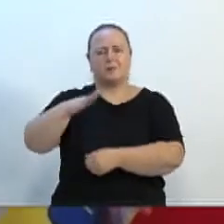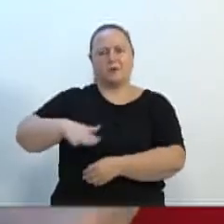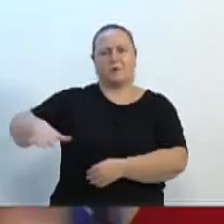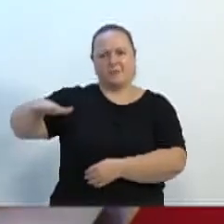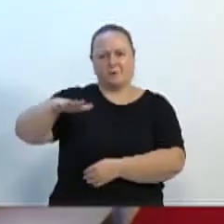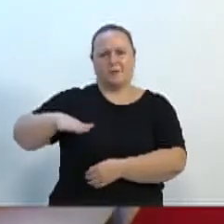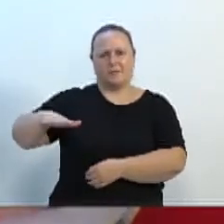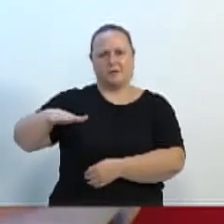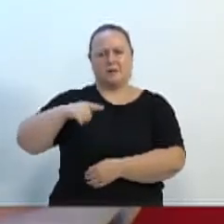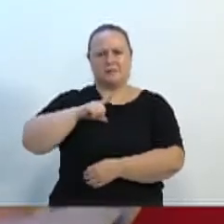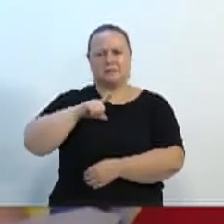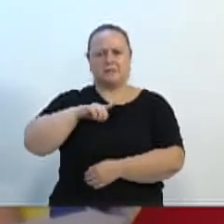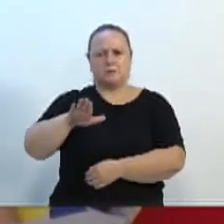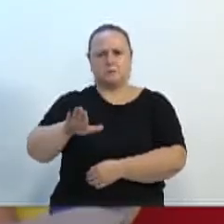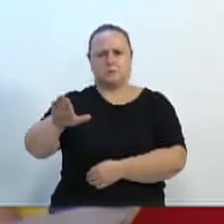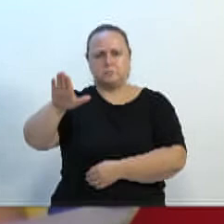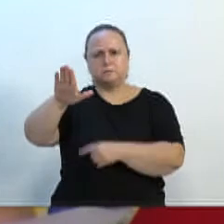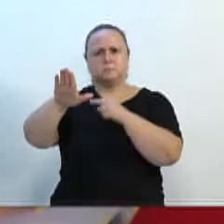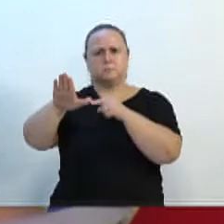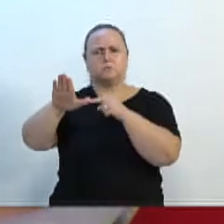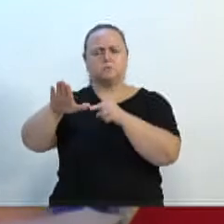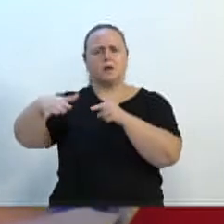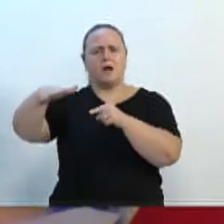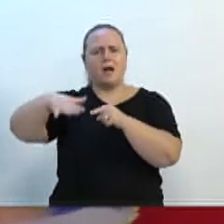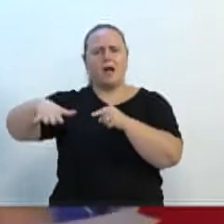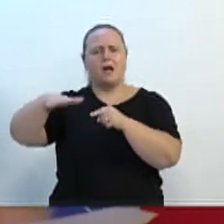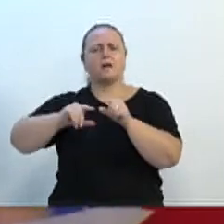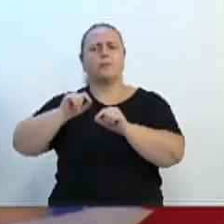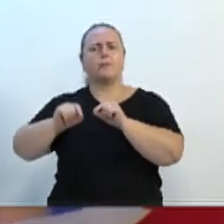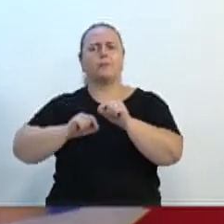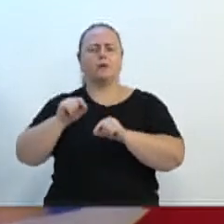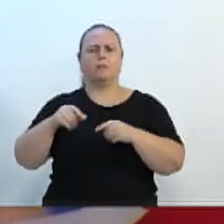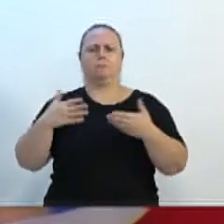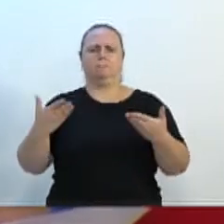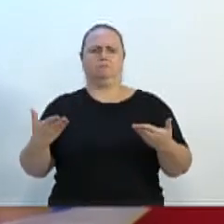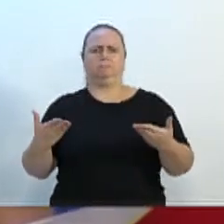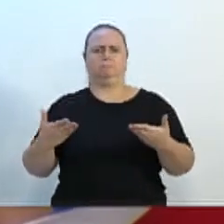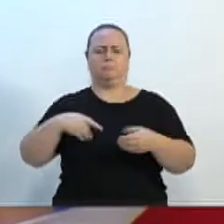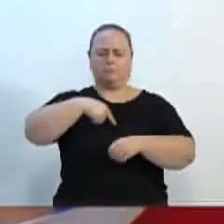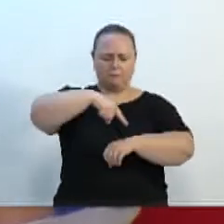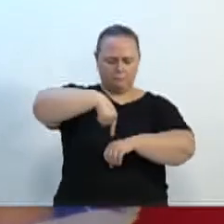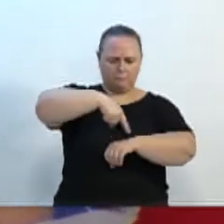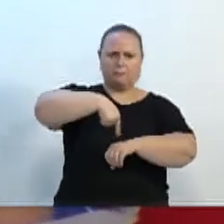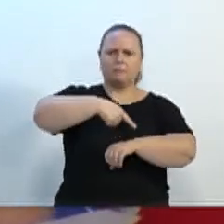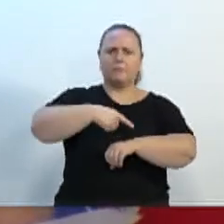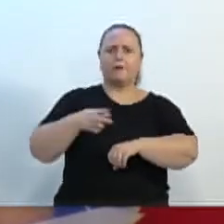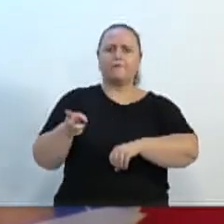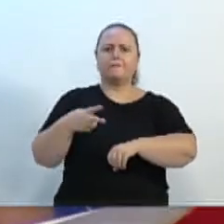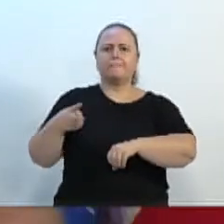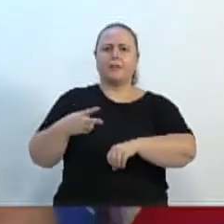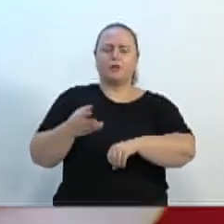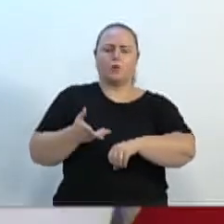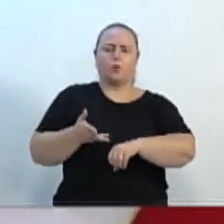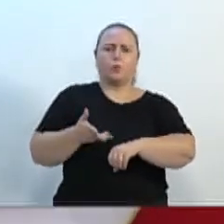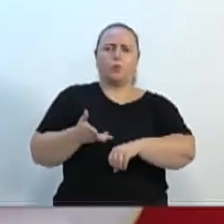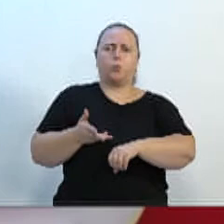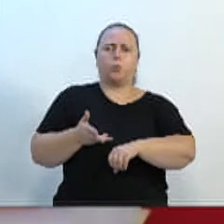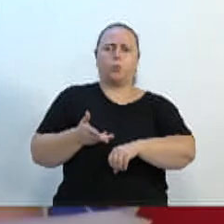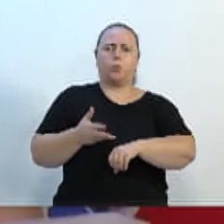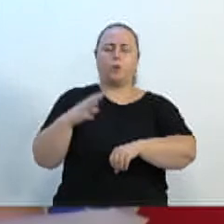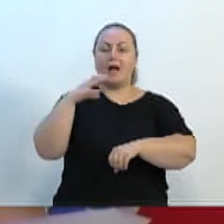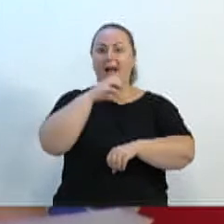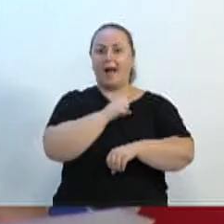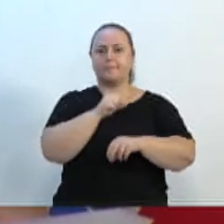os morros de Blumenau estão reclamando que o ar vira o relógio que o vento dentro do cano pode estar virando o